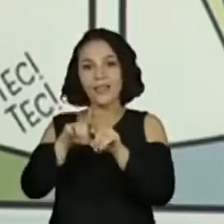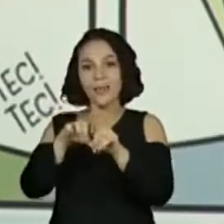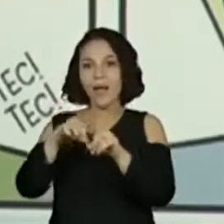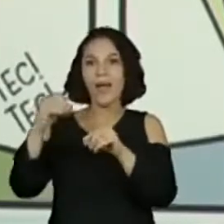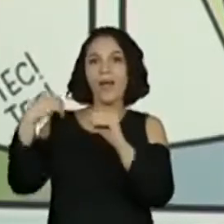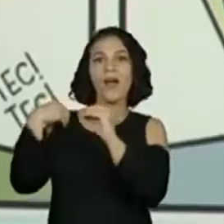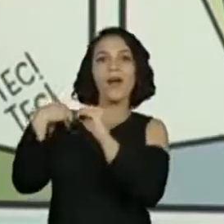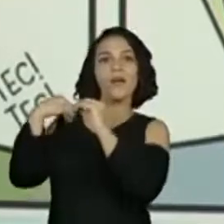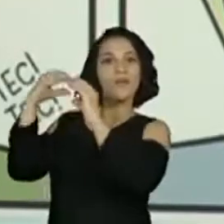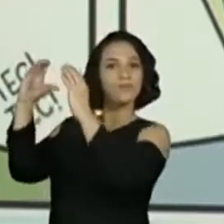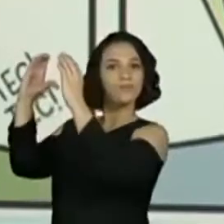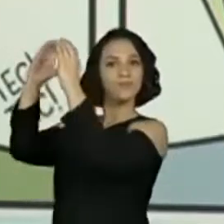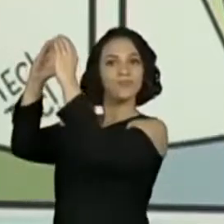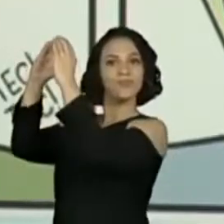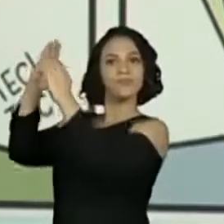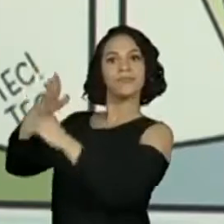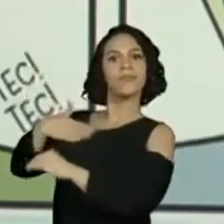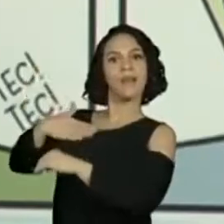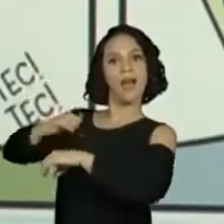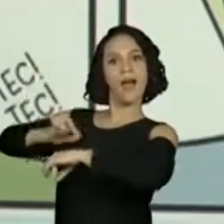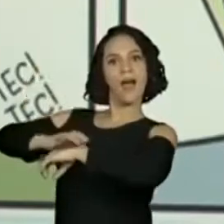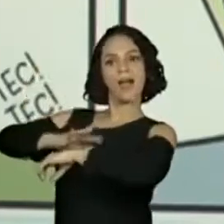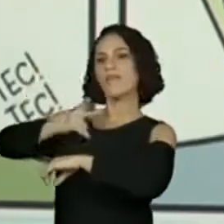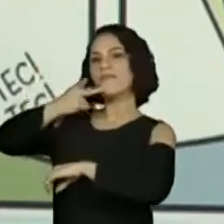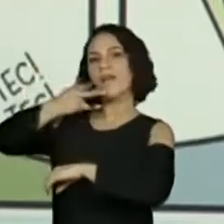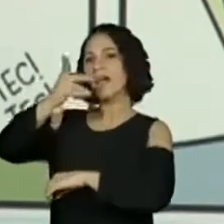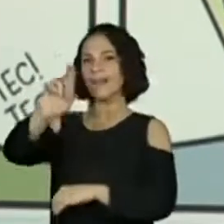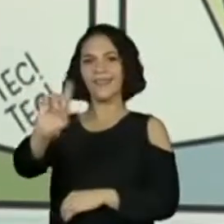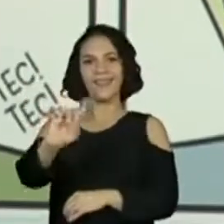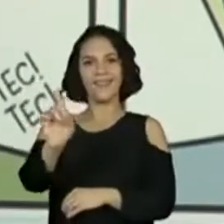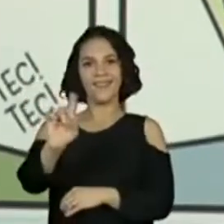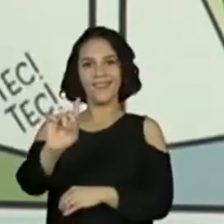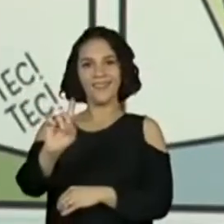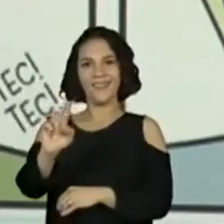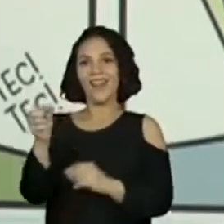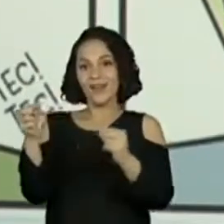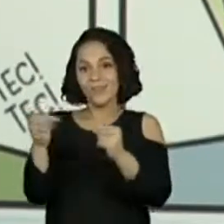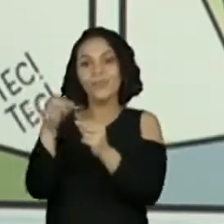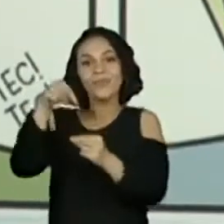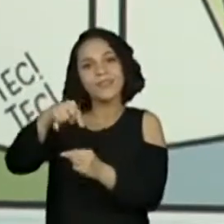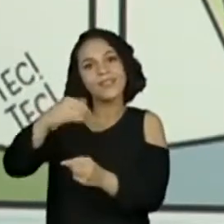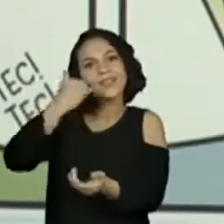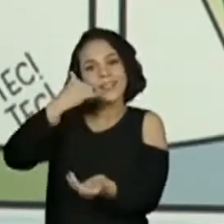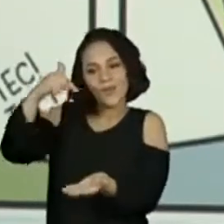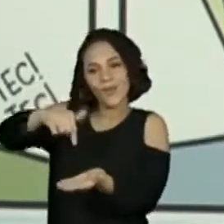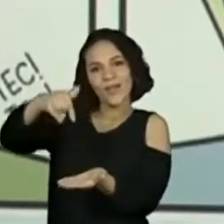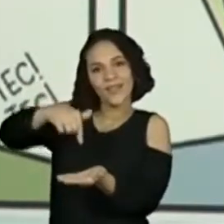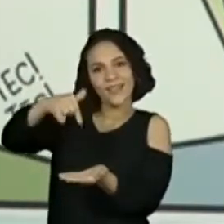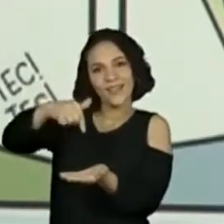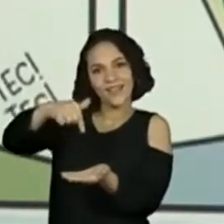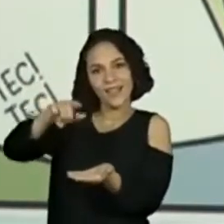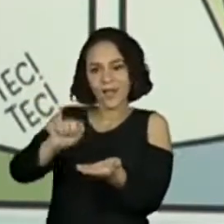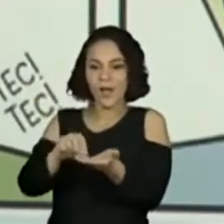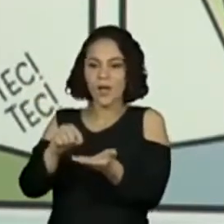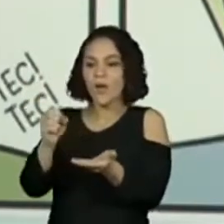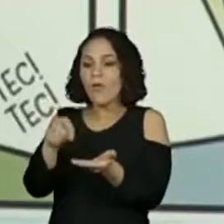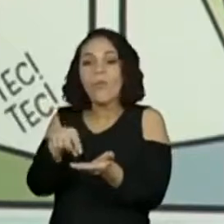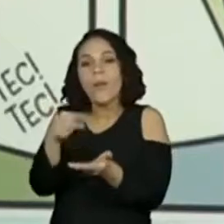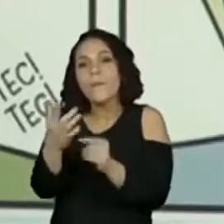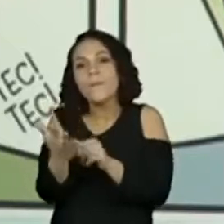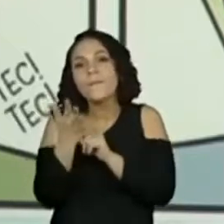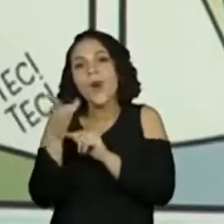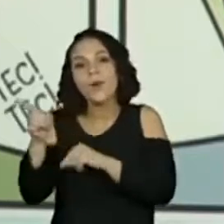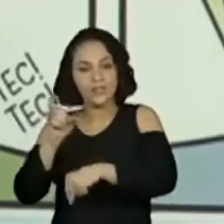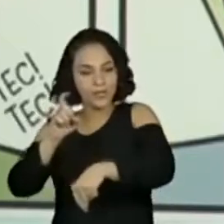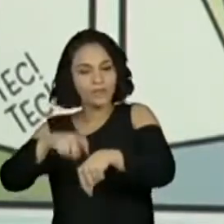vez, não está direcionado à boquinha do personagem, está direcionado ao aparelho celular que está